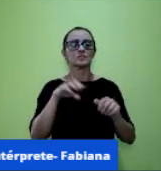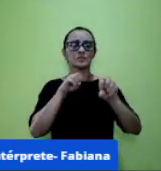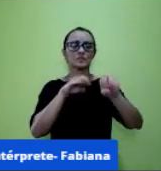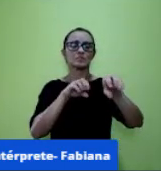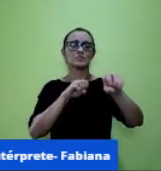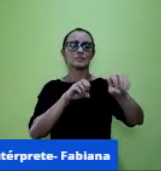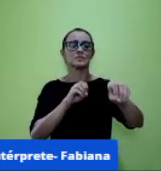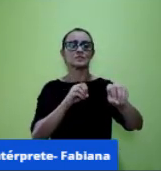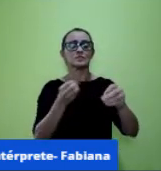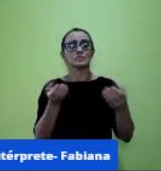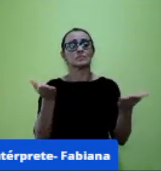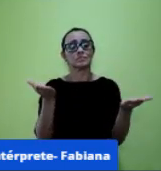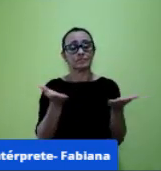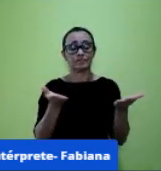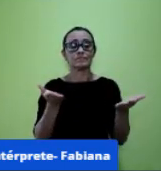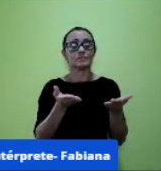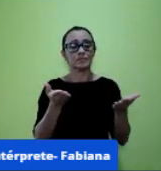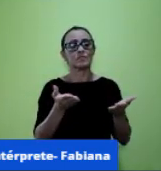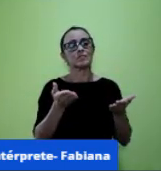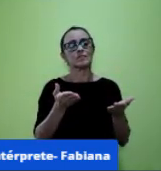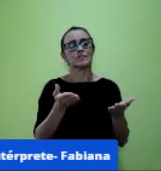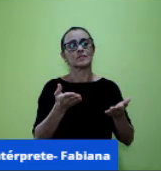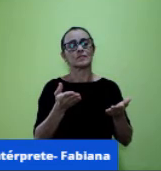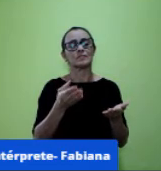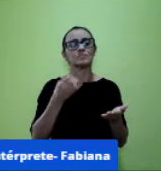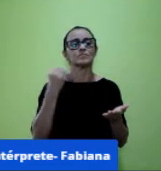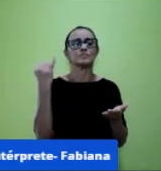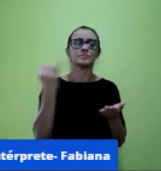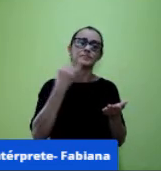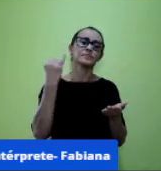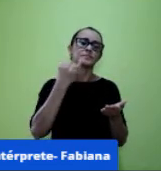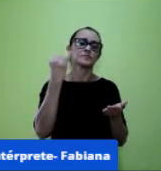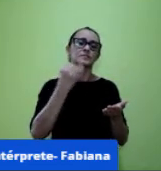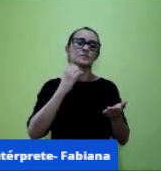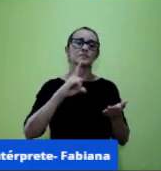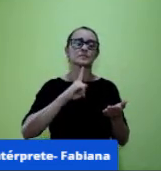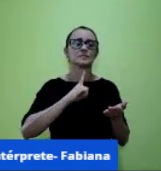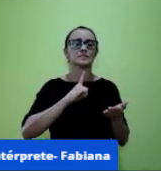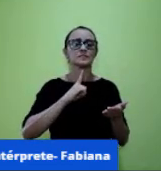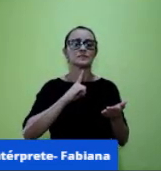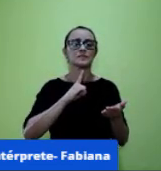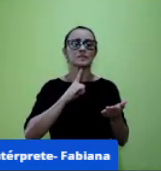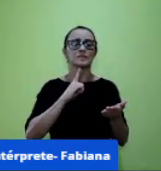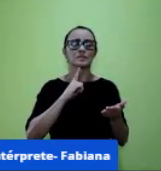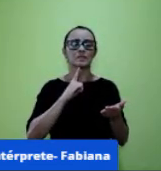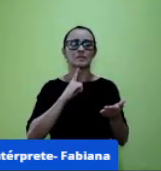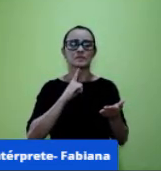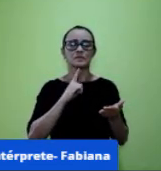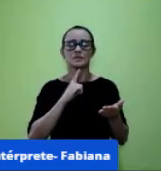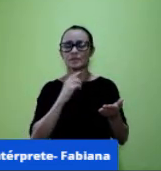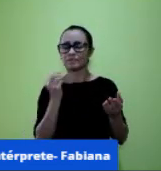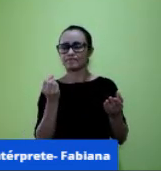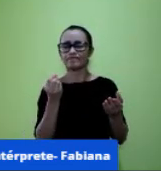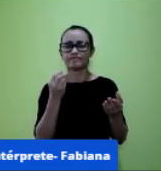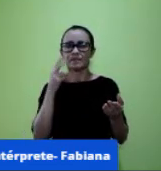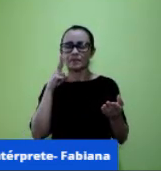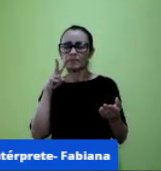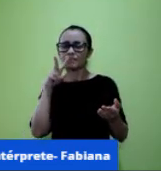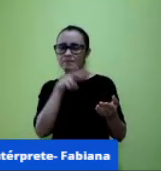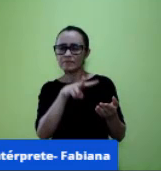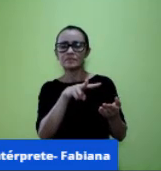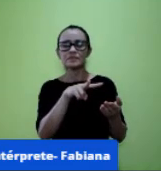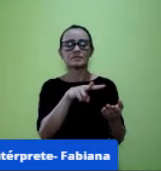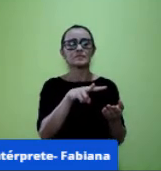no futuro porque isso não muda mais né tenha esse olhar né dentro dessa